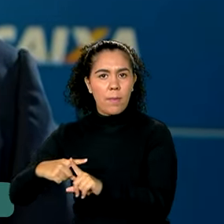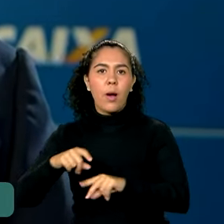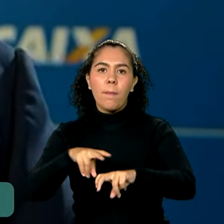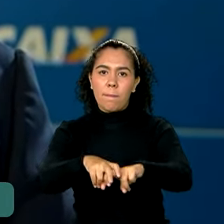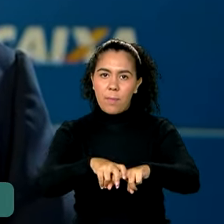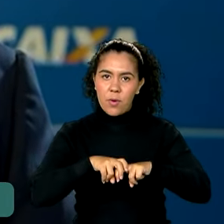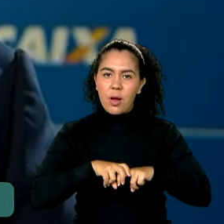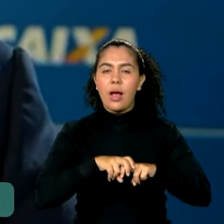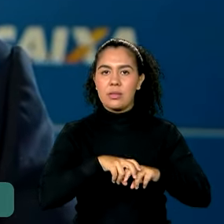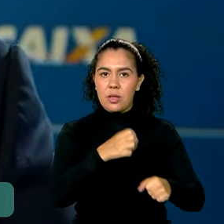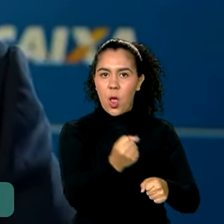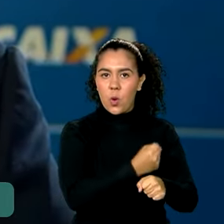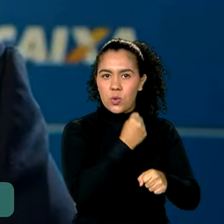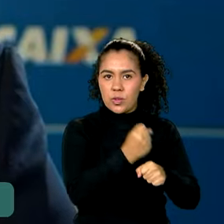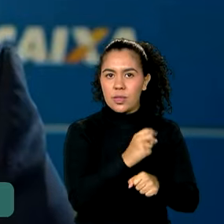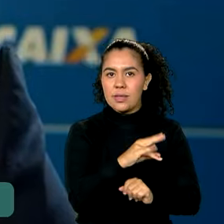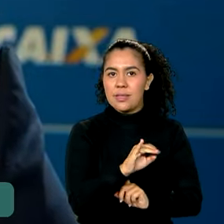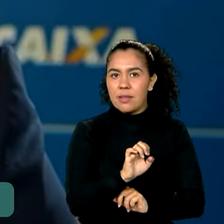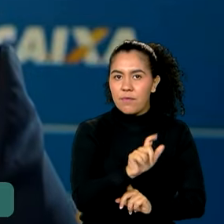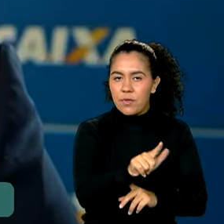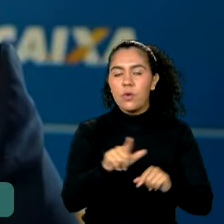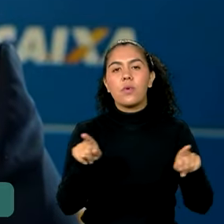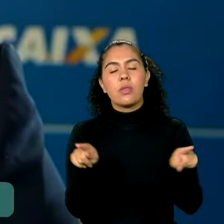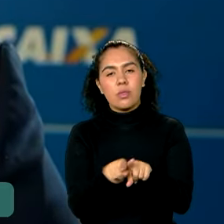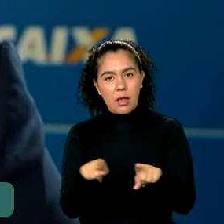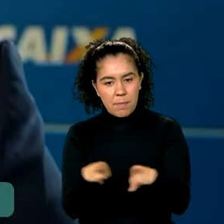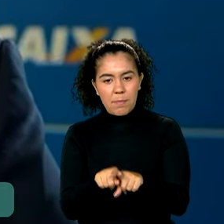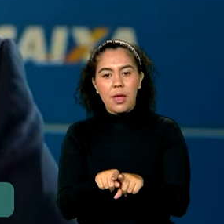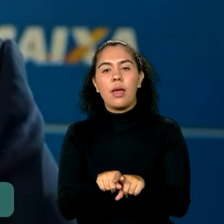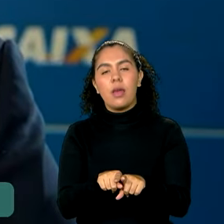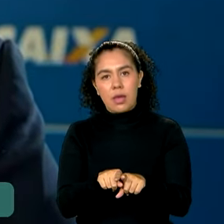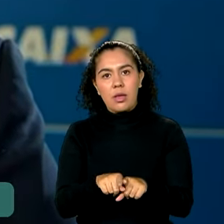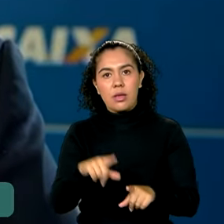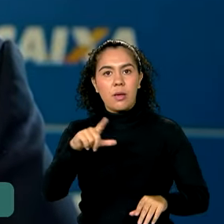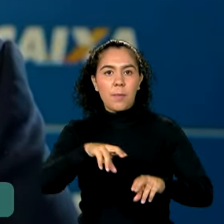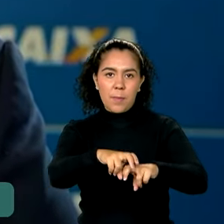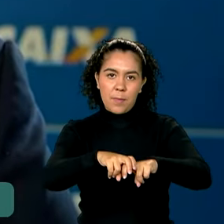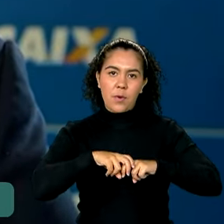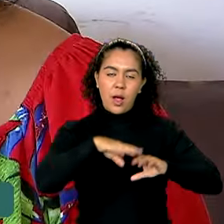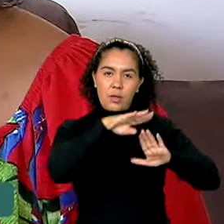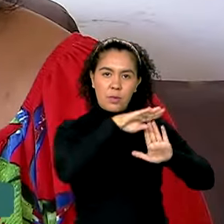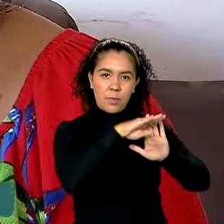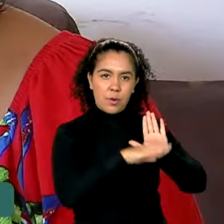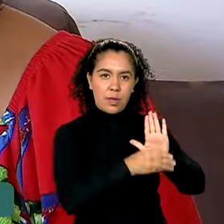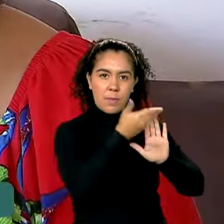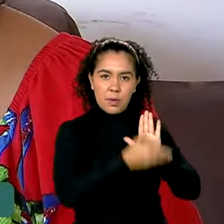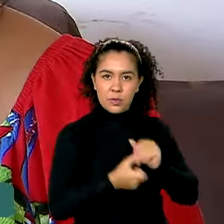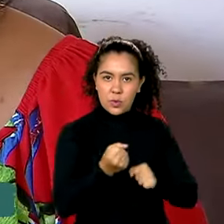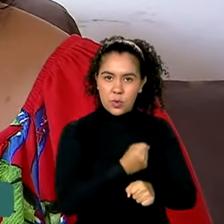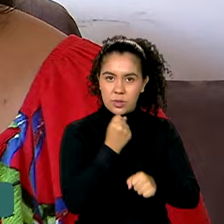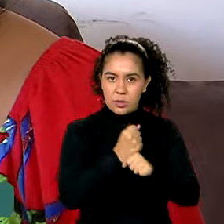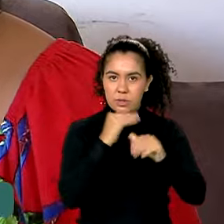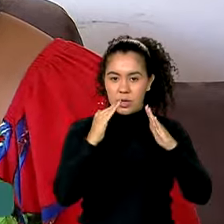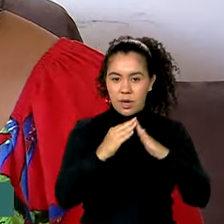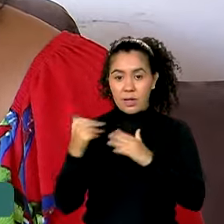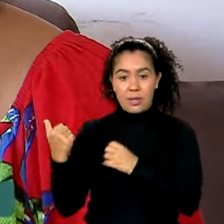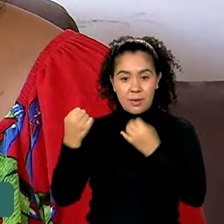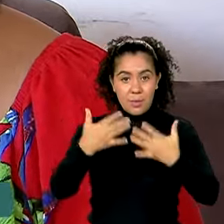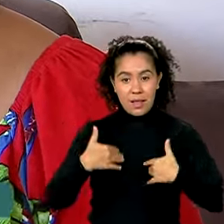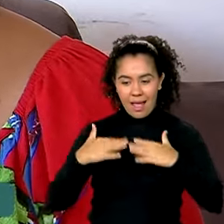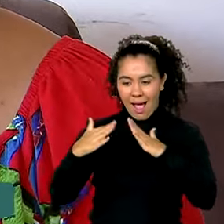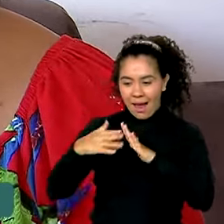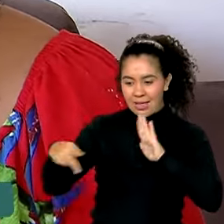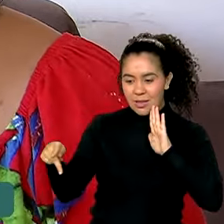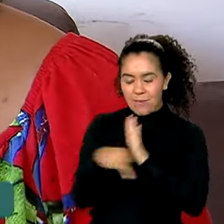segmento da construção civil e especificamente em torno do programa Minha Casa Minha Vida ter uma casa é uma questão de